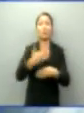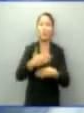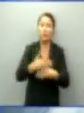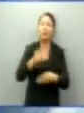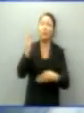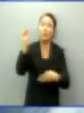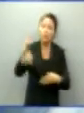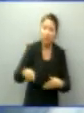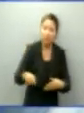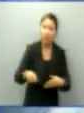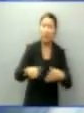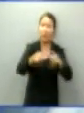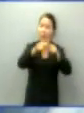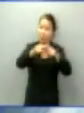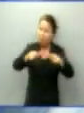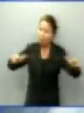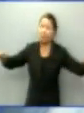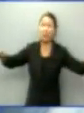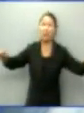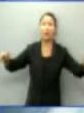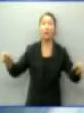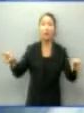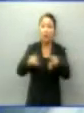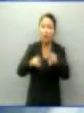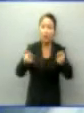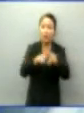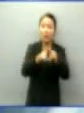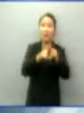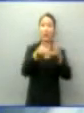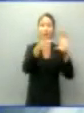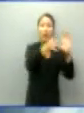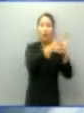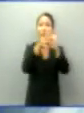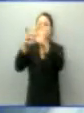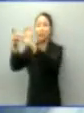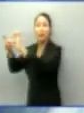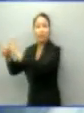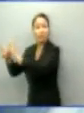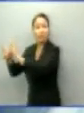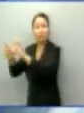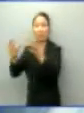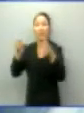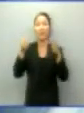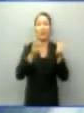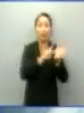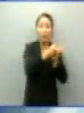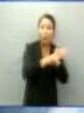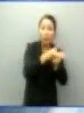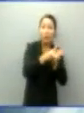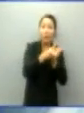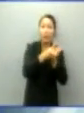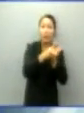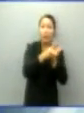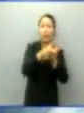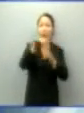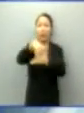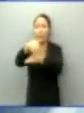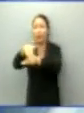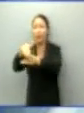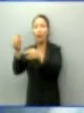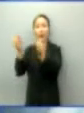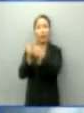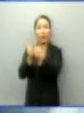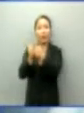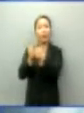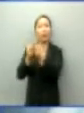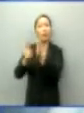que possamos estender as ferrovias, fazer a interligação desse sistema ferrovia e rodovia, interligando também e